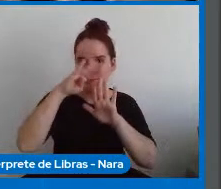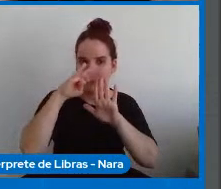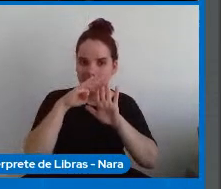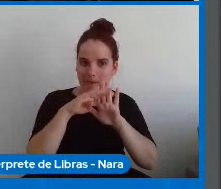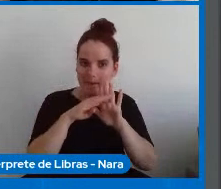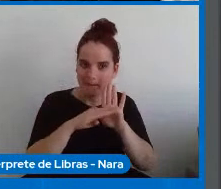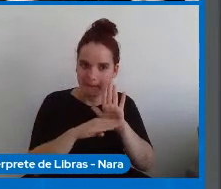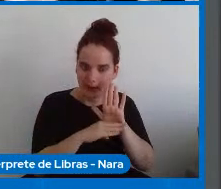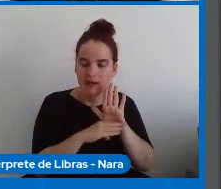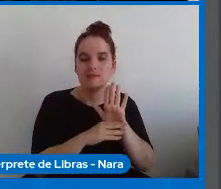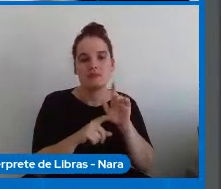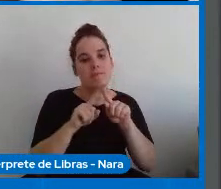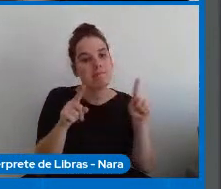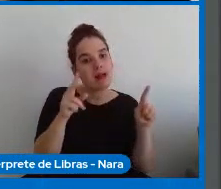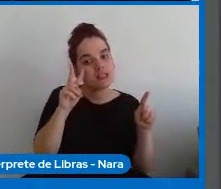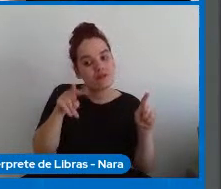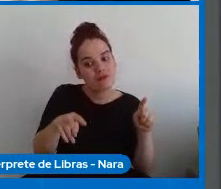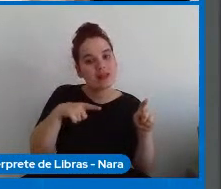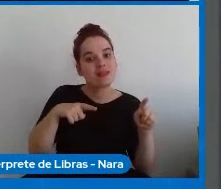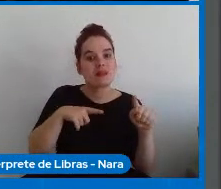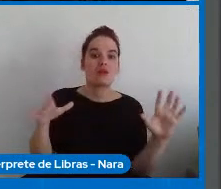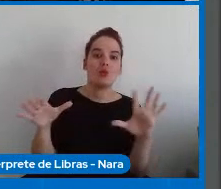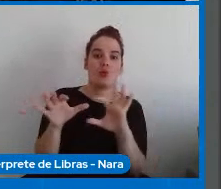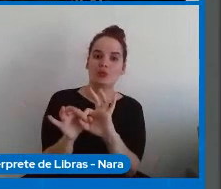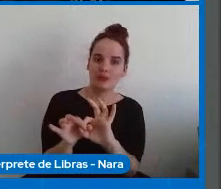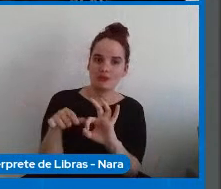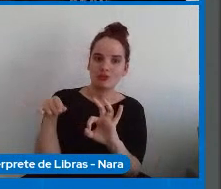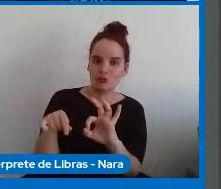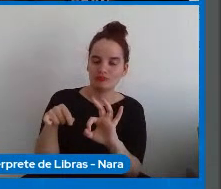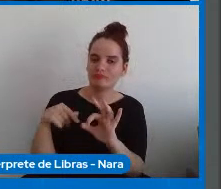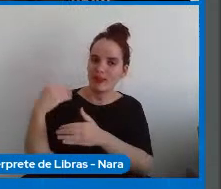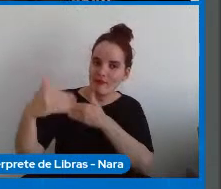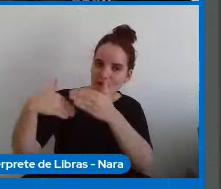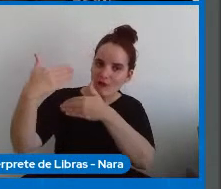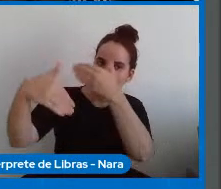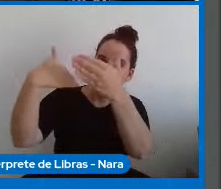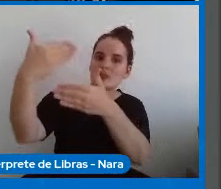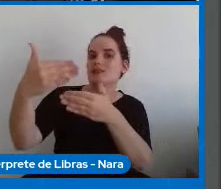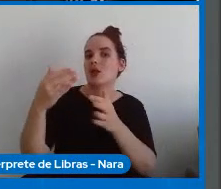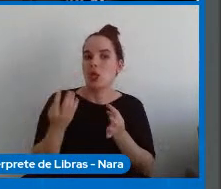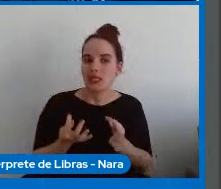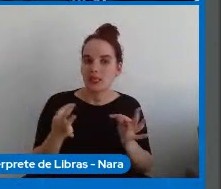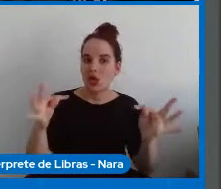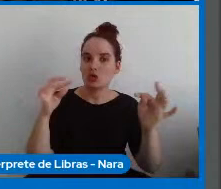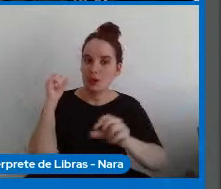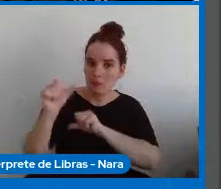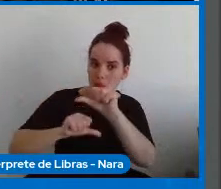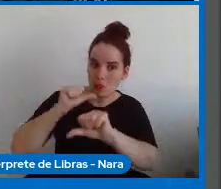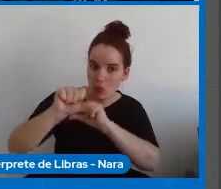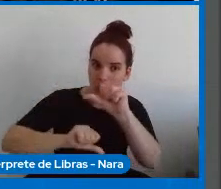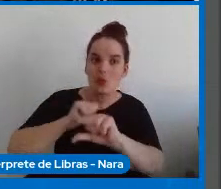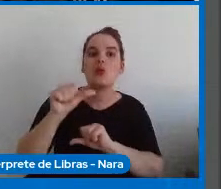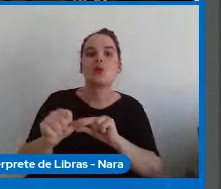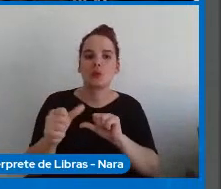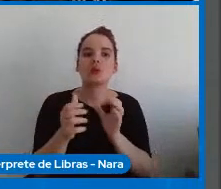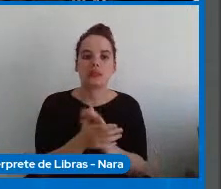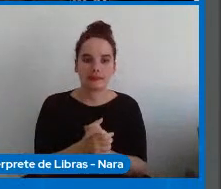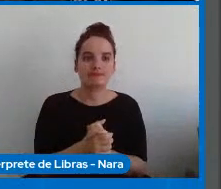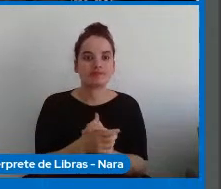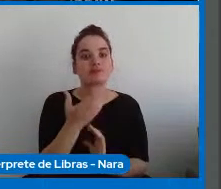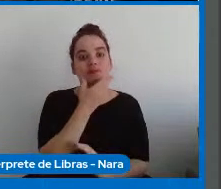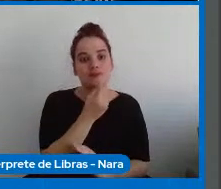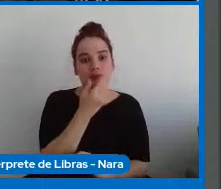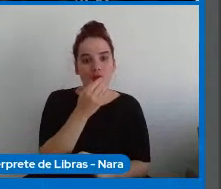de desenvolvimento e evolução e mudança de tecnologia. E o Hall faz uma argumentação muito